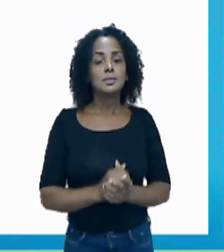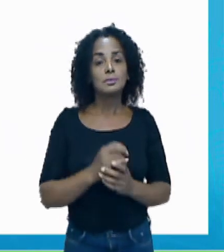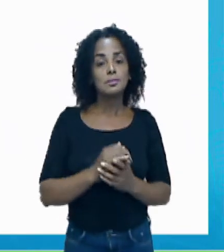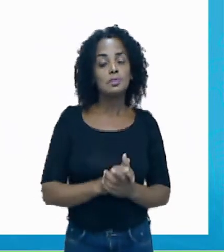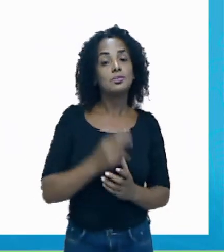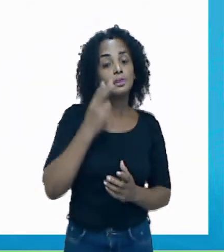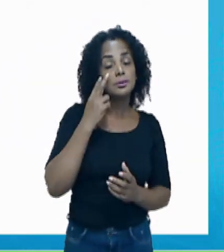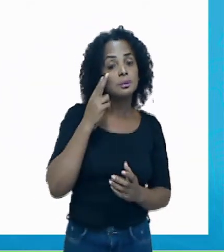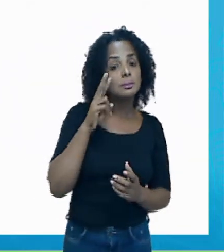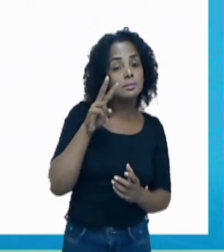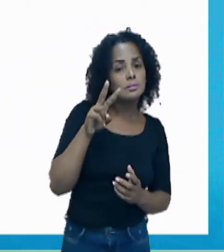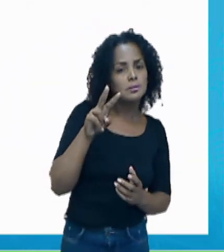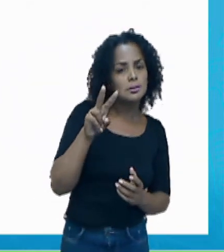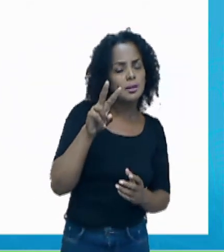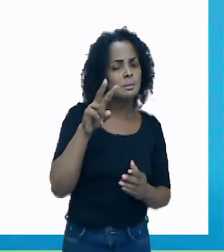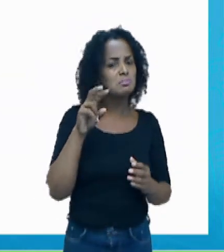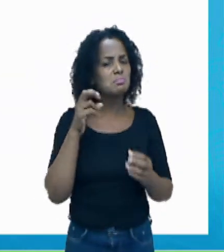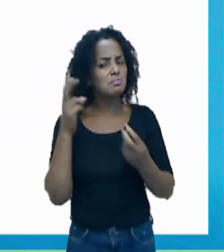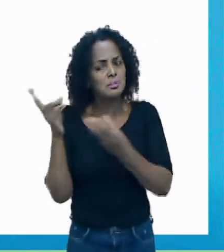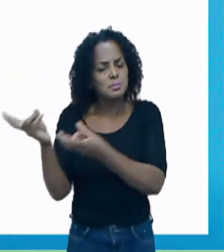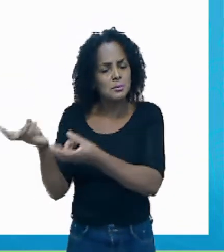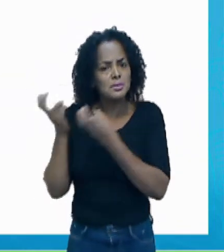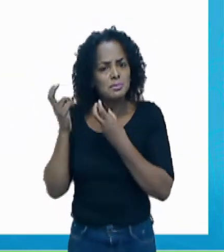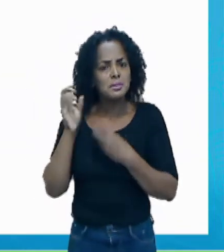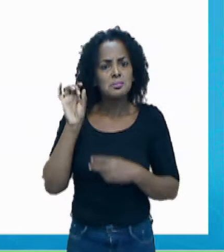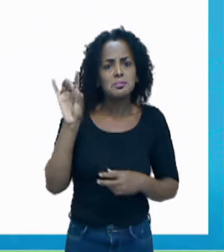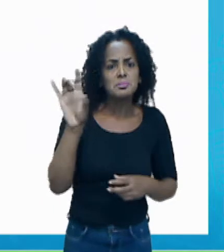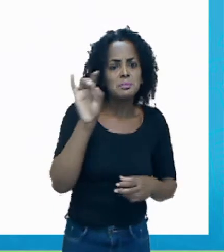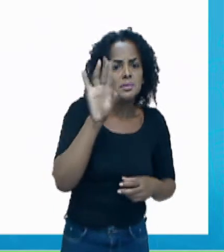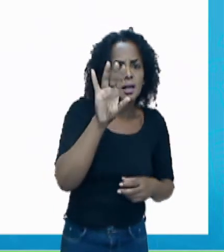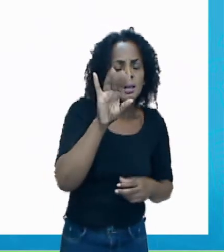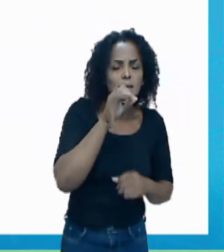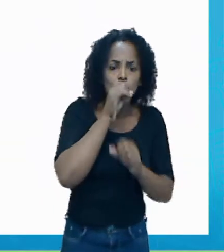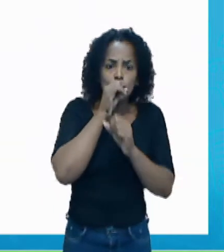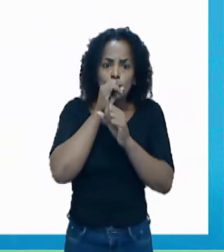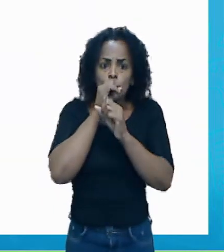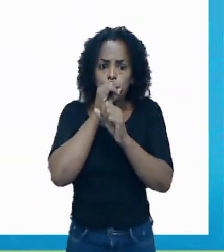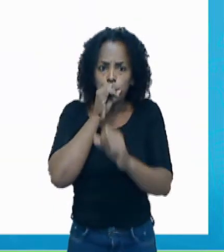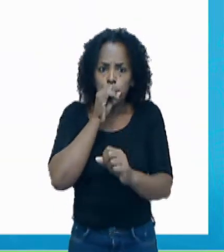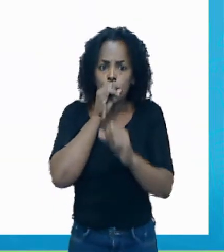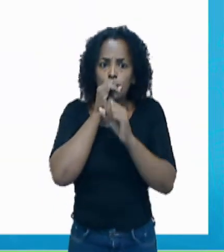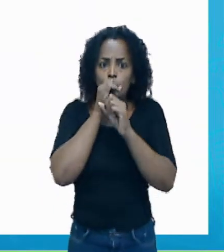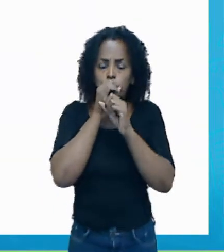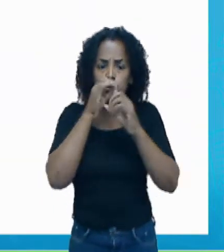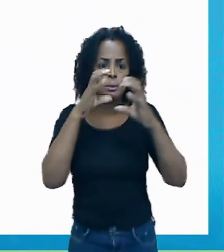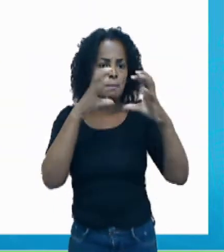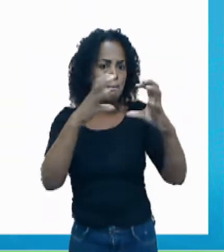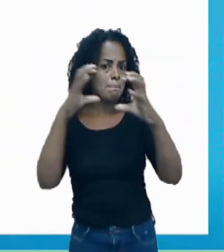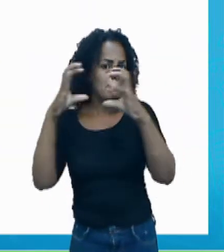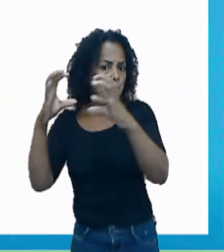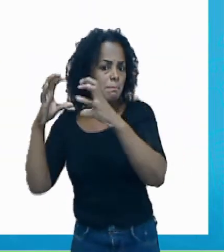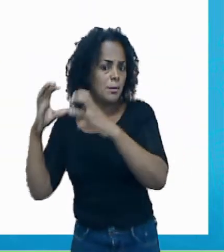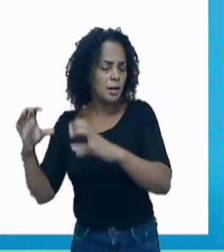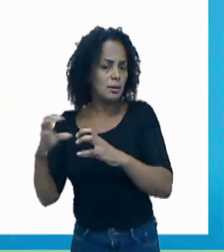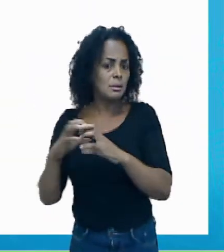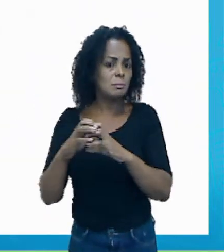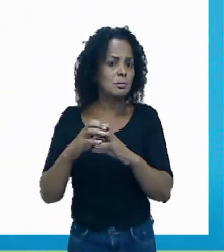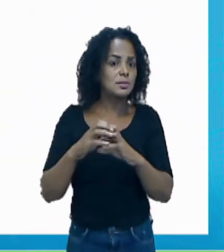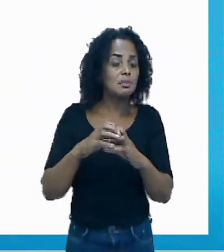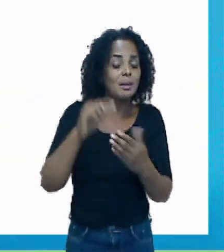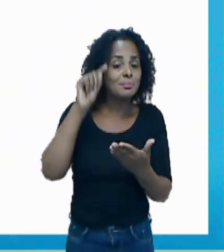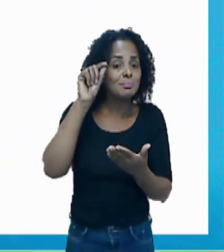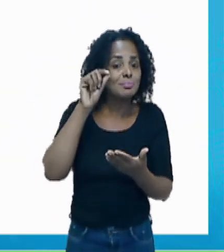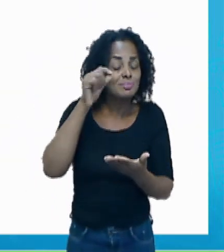Você vai observar cada balãozinho e vai assinalar o